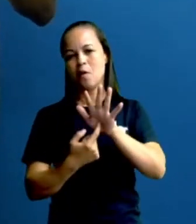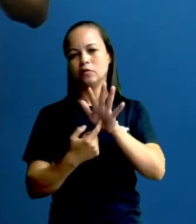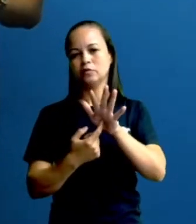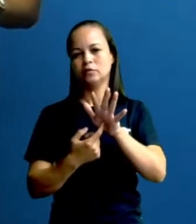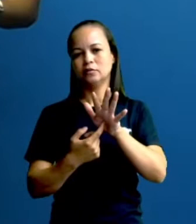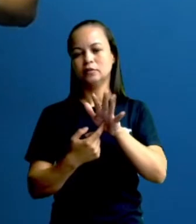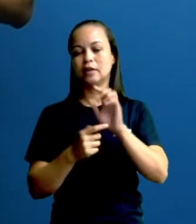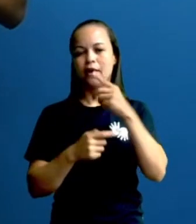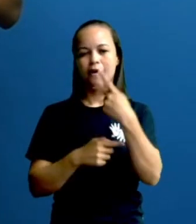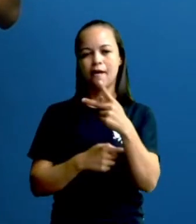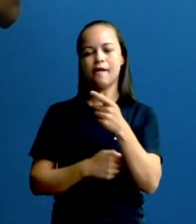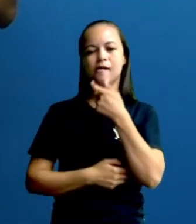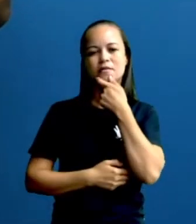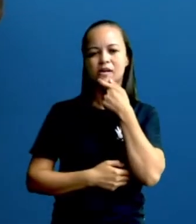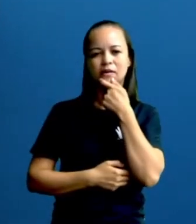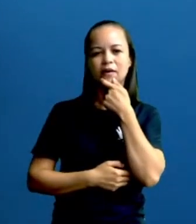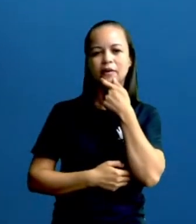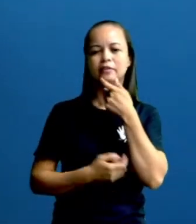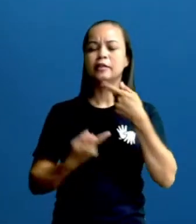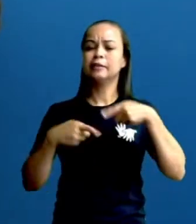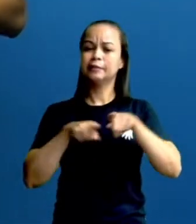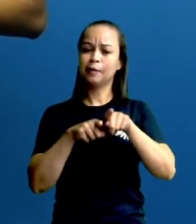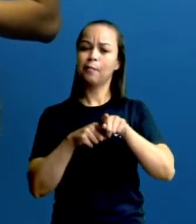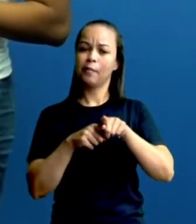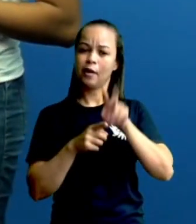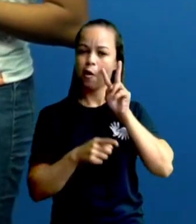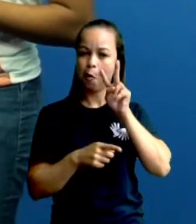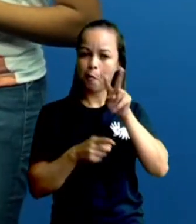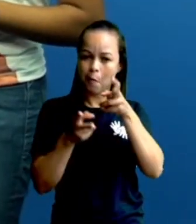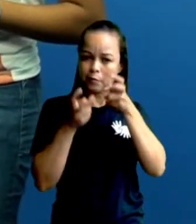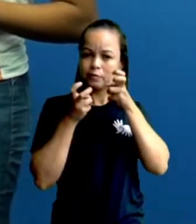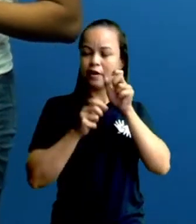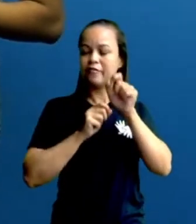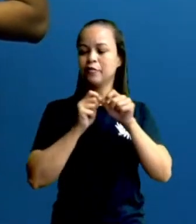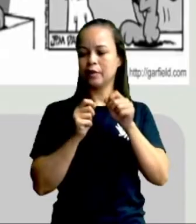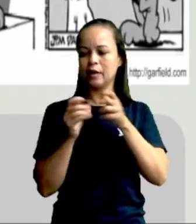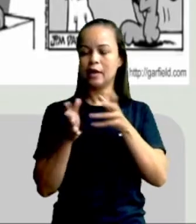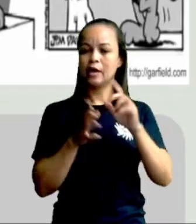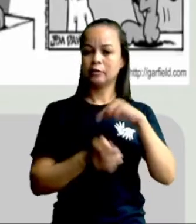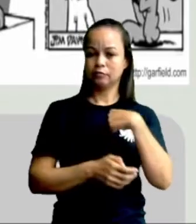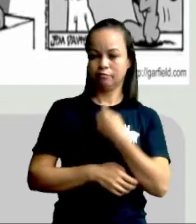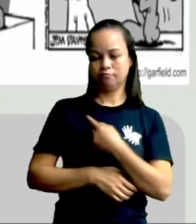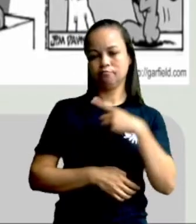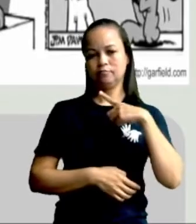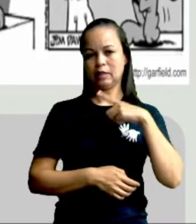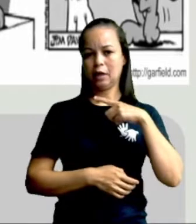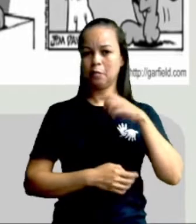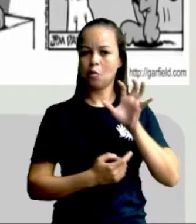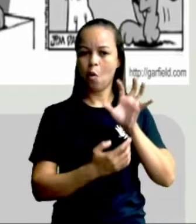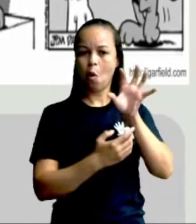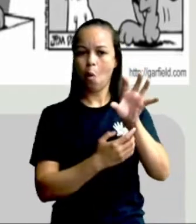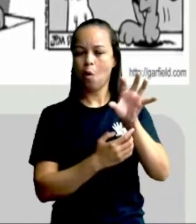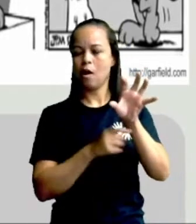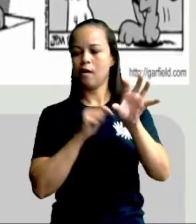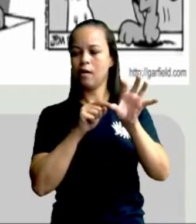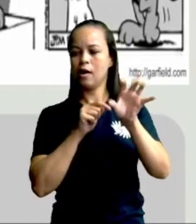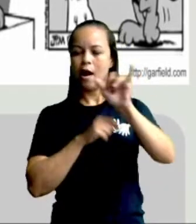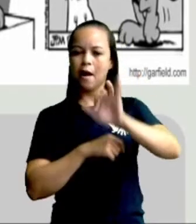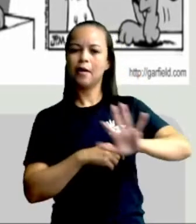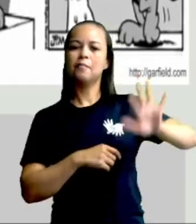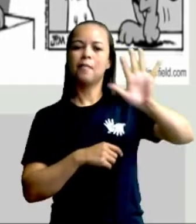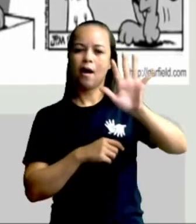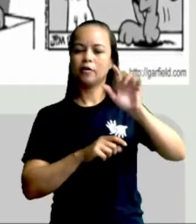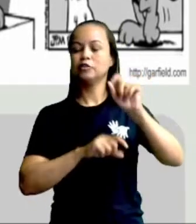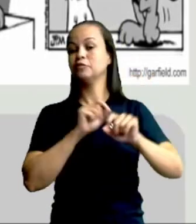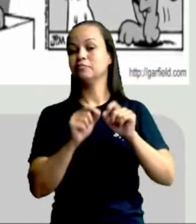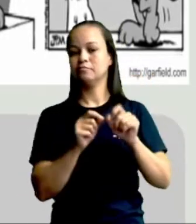ela é em inglês. E dá uma olhadinha também, como vocês podem observar, nós temos aqui ao centro, ó, a imagem que a